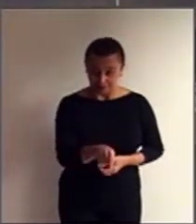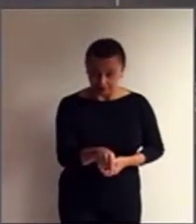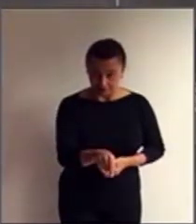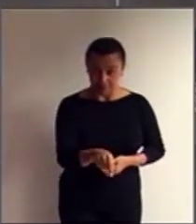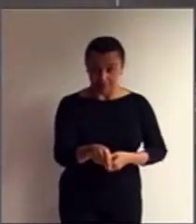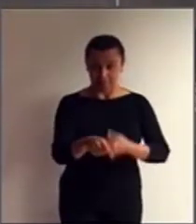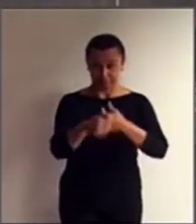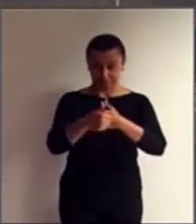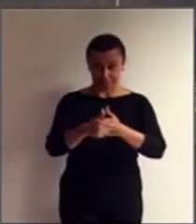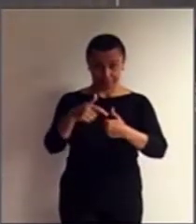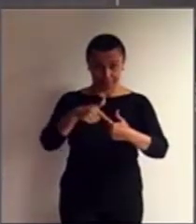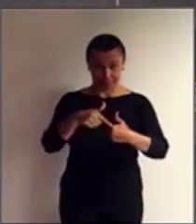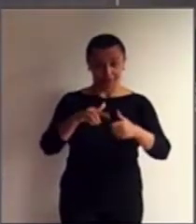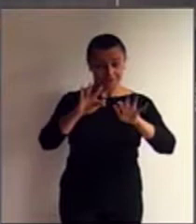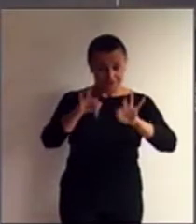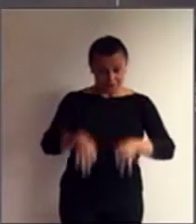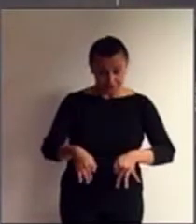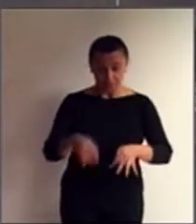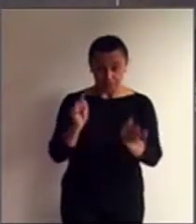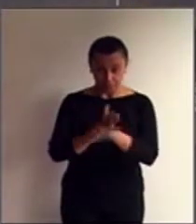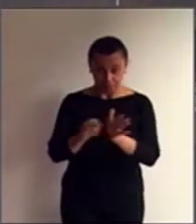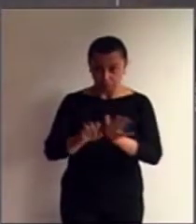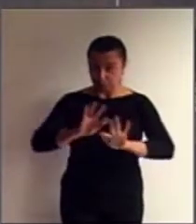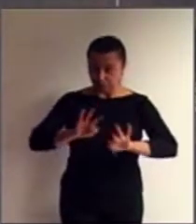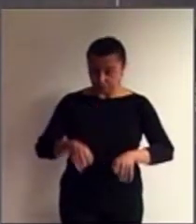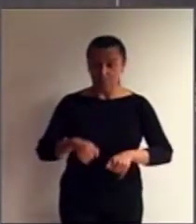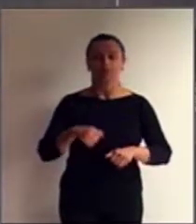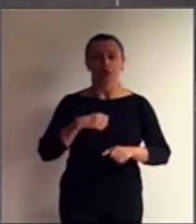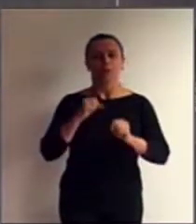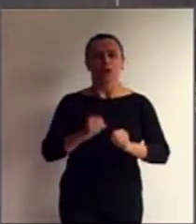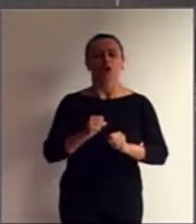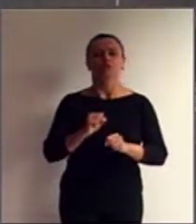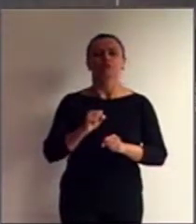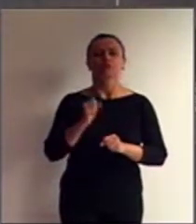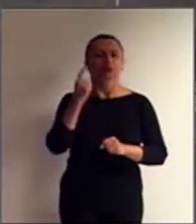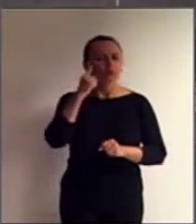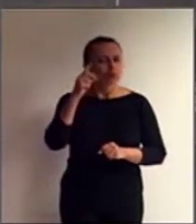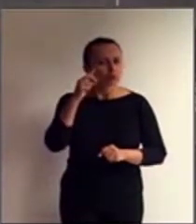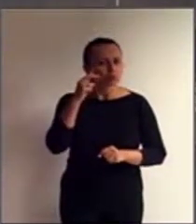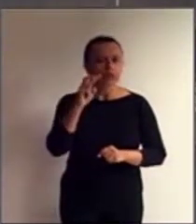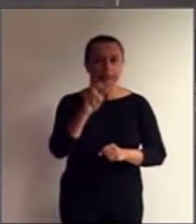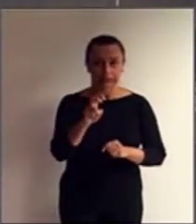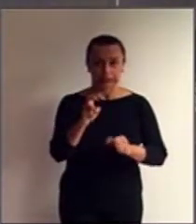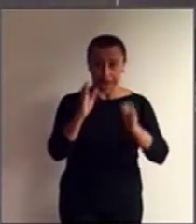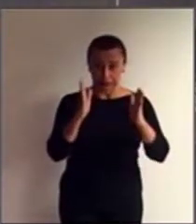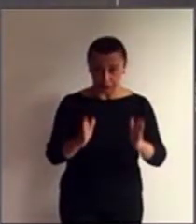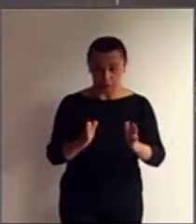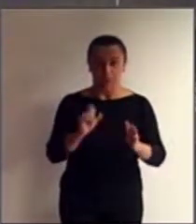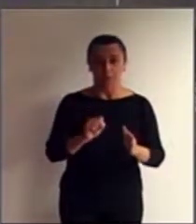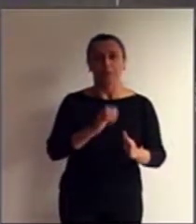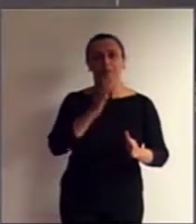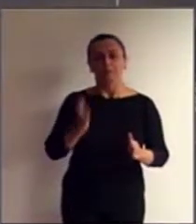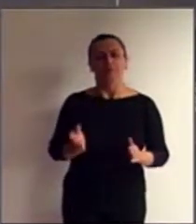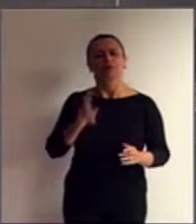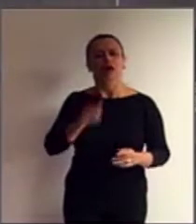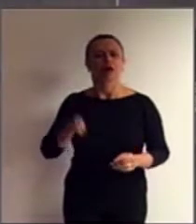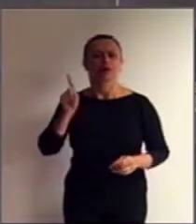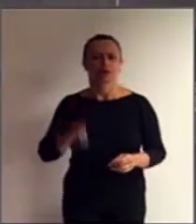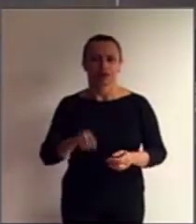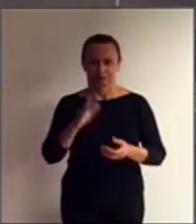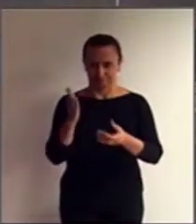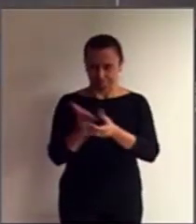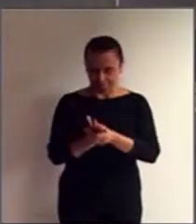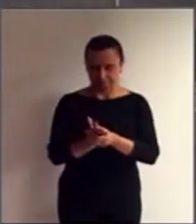fim da audiência de interrogatório, terá cinco dias para impugnar o pedido por meio de defensor público ou advogado.